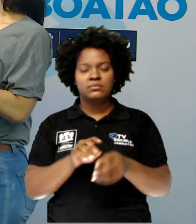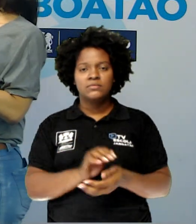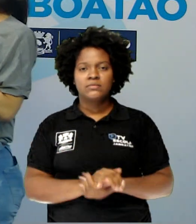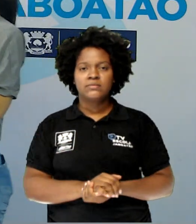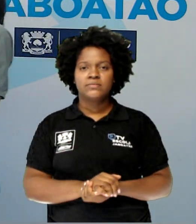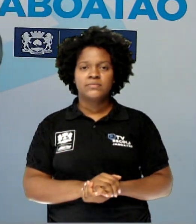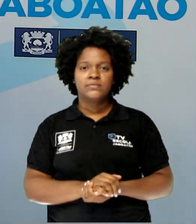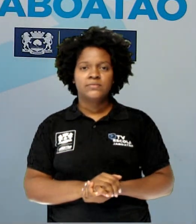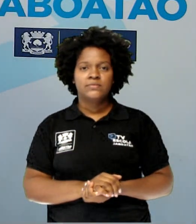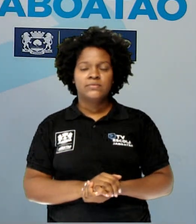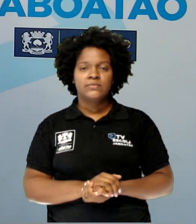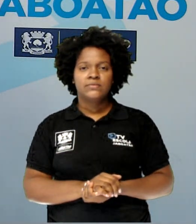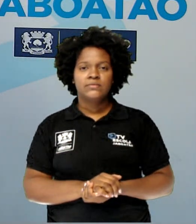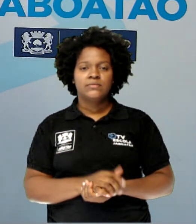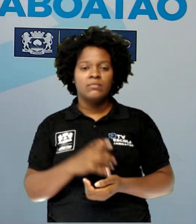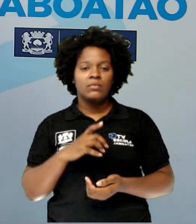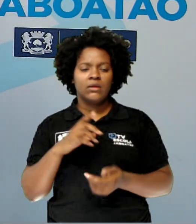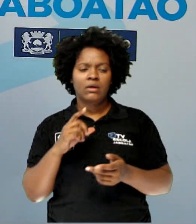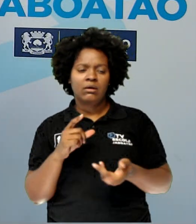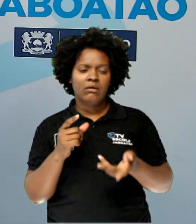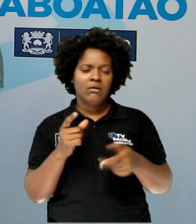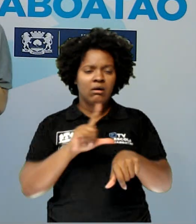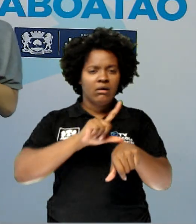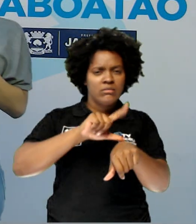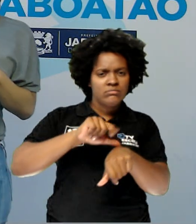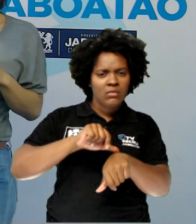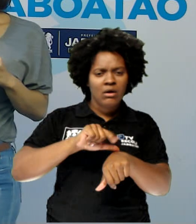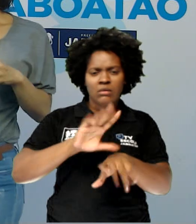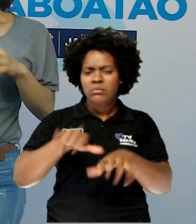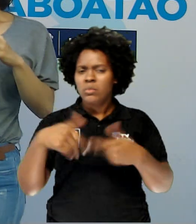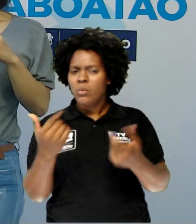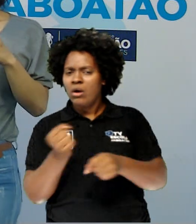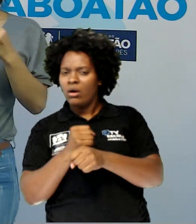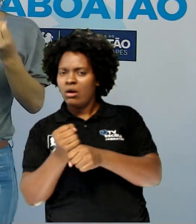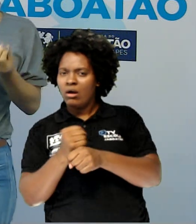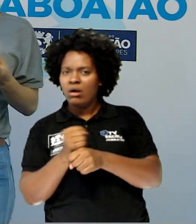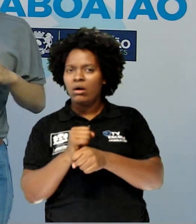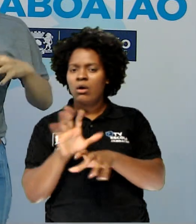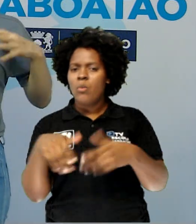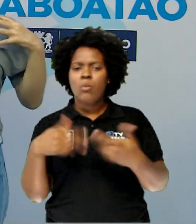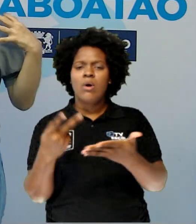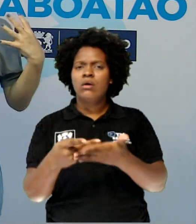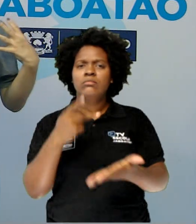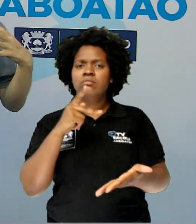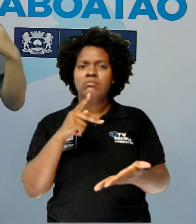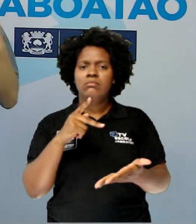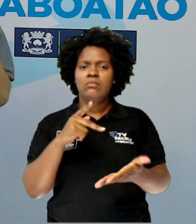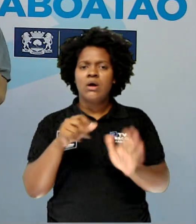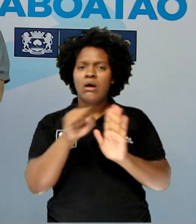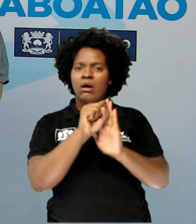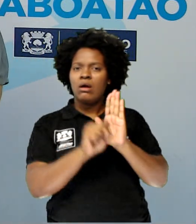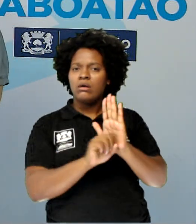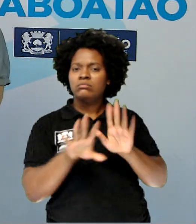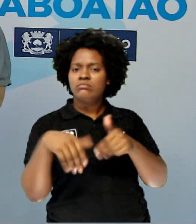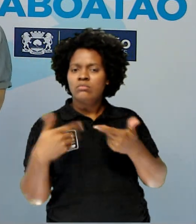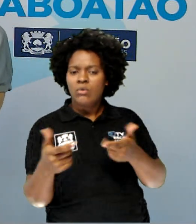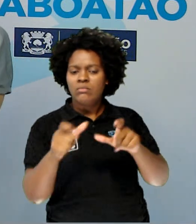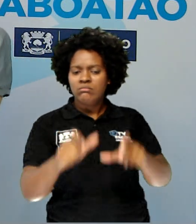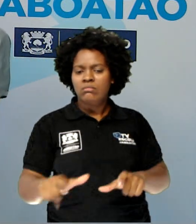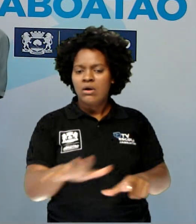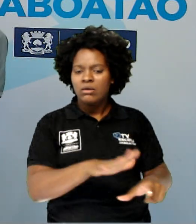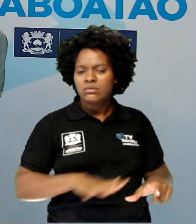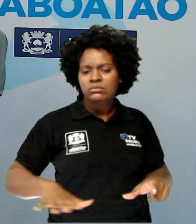Nós vamos ter a demarcação do tempo, qual foi o ano, quando é que ocorreu, qual foi o século, onde é que se